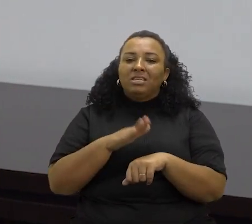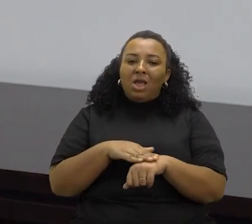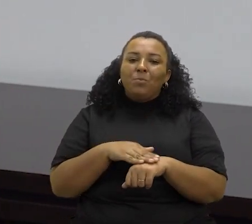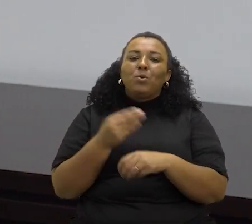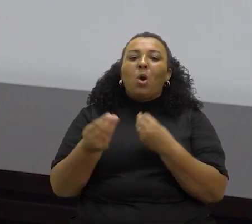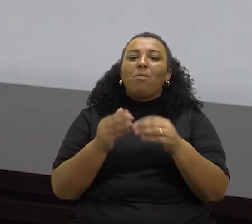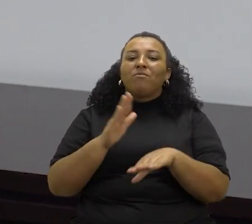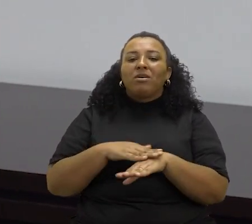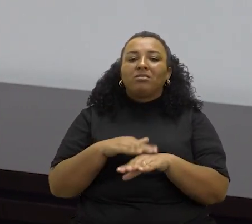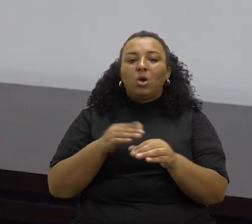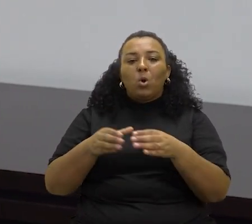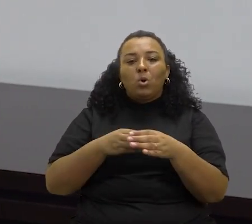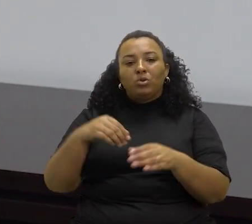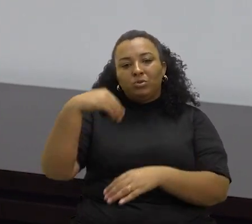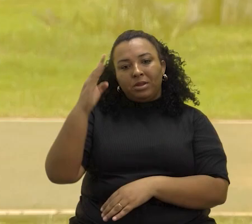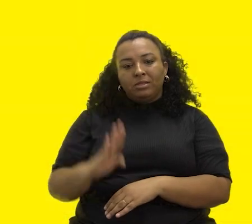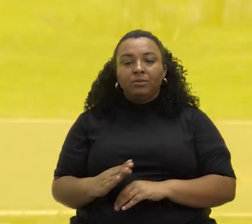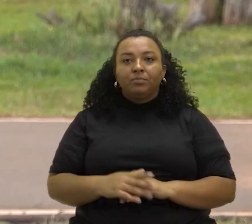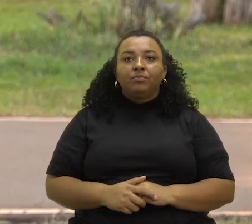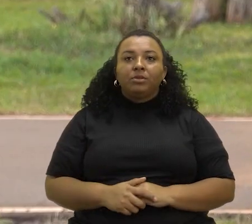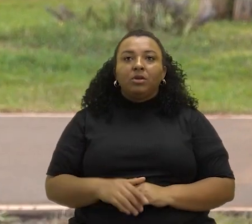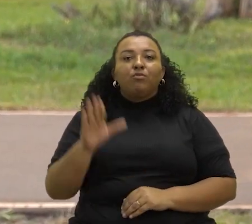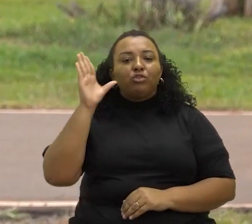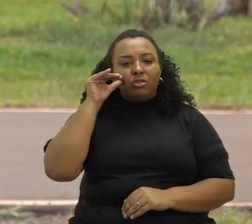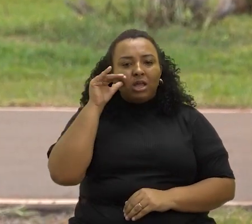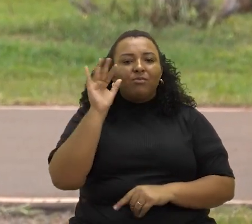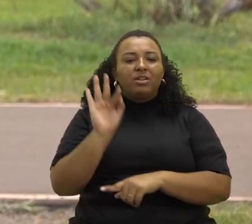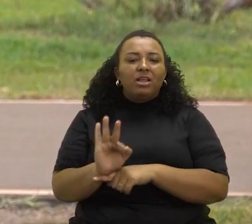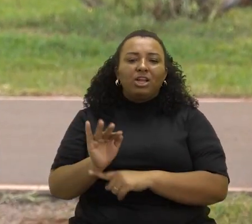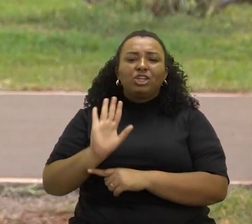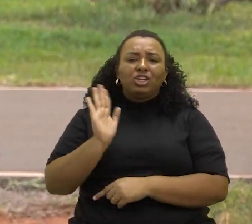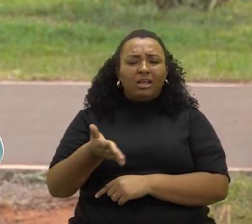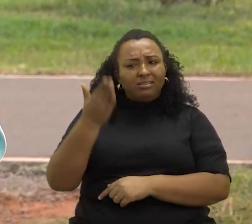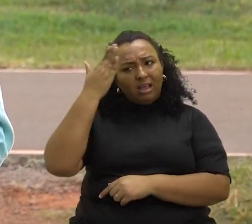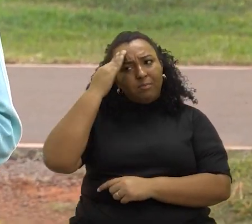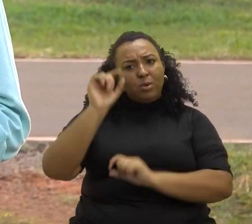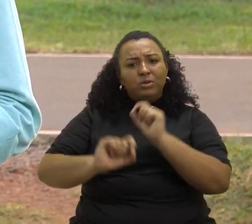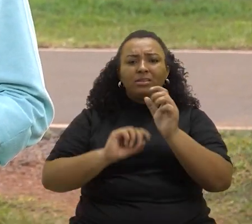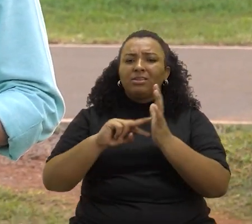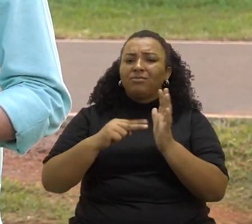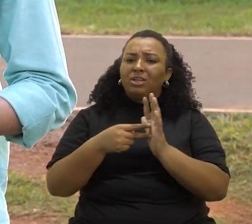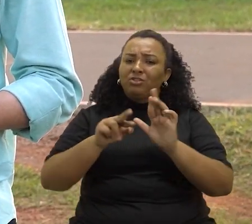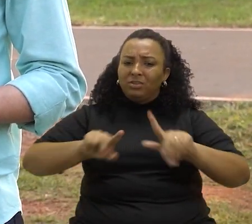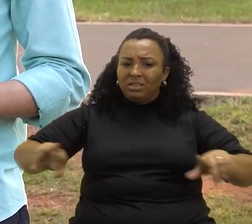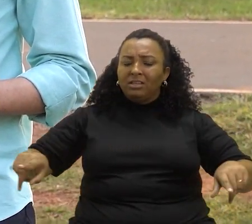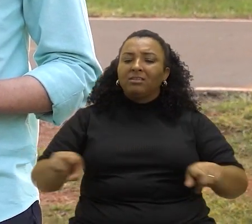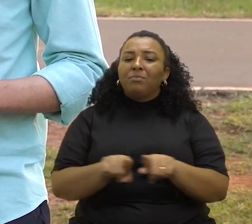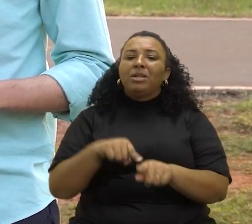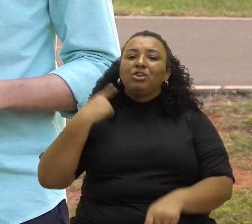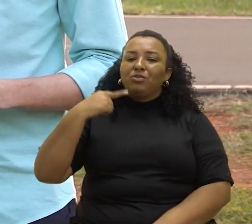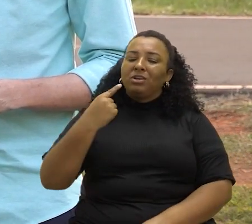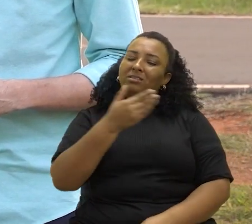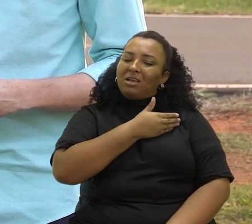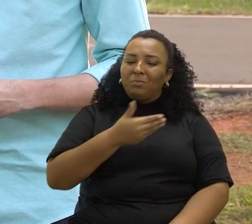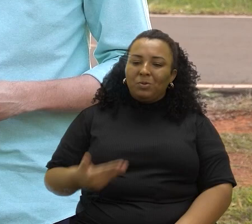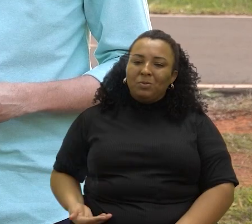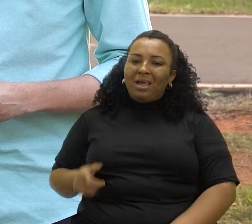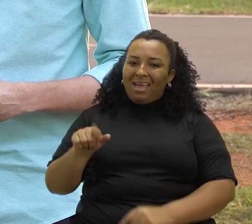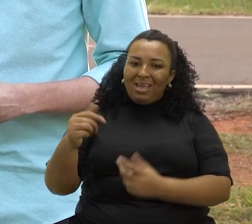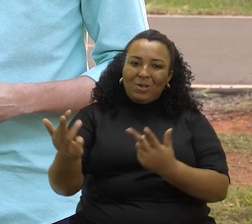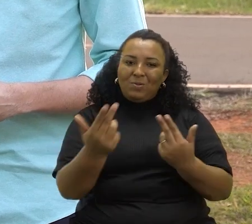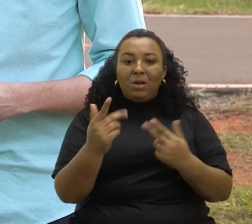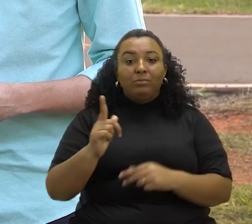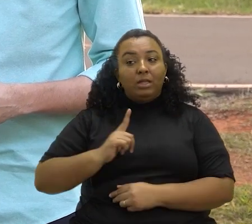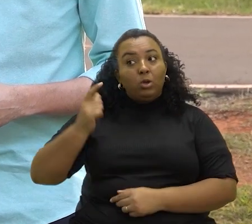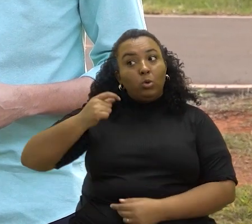fez na forma de fazer concursos no Brasil. Viu que os servidores federais já vão ter alguma noção do que é diversidade, né? E na advocacia pública não seria